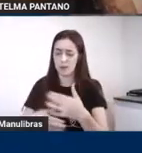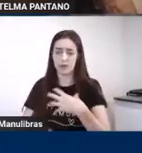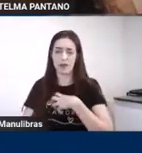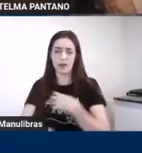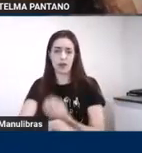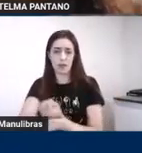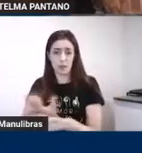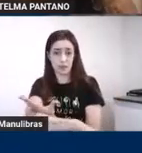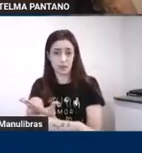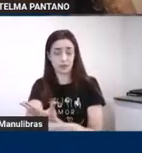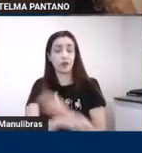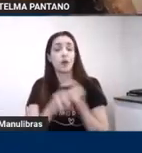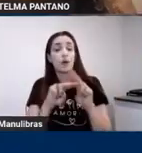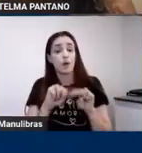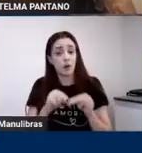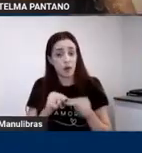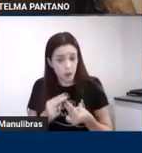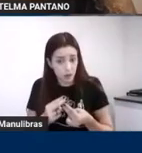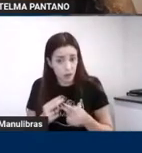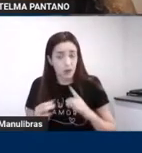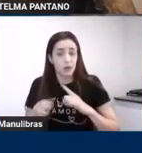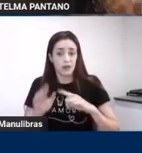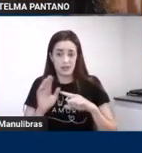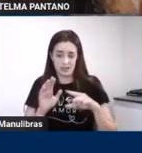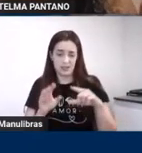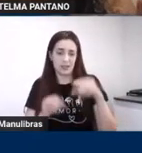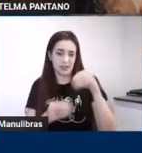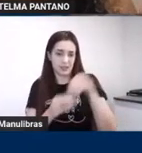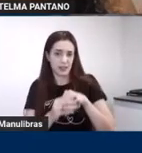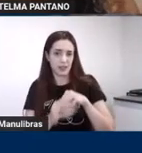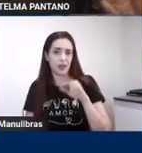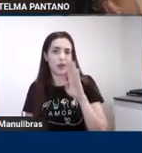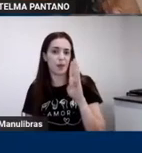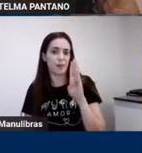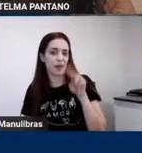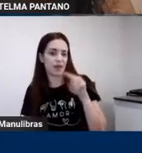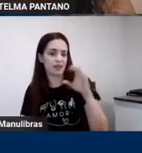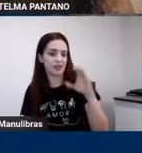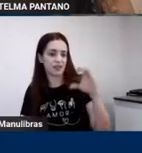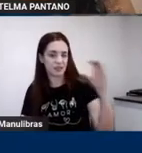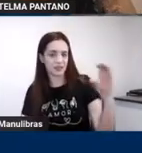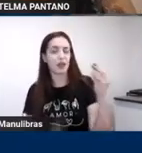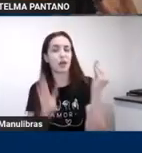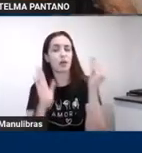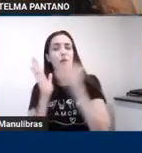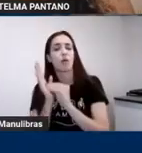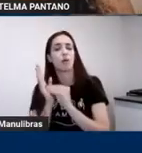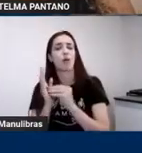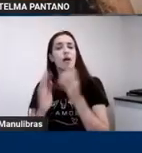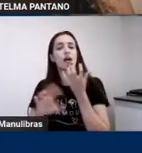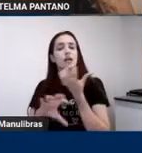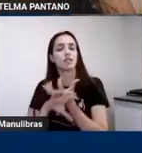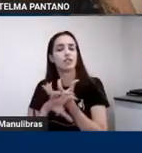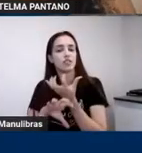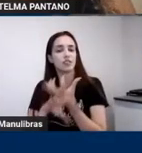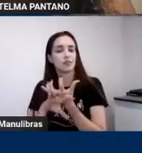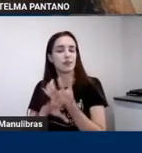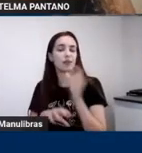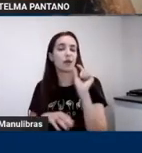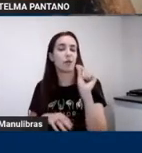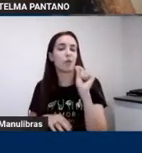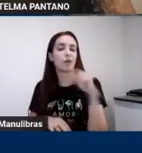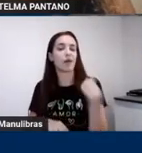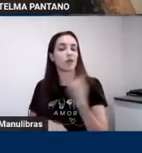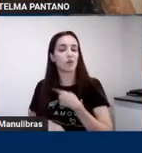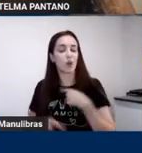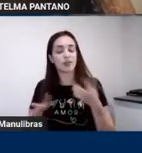BNCC coloca hoje como uma disciplina, como uma necessidade a gente estimular em crianças e adolescentes a habilidade